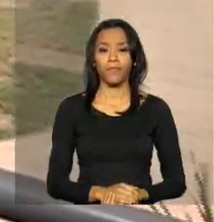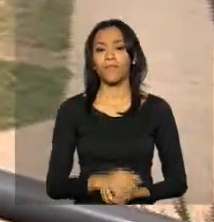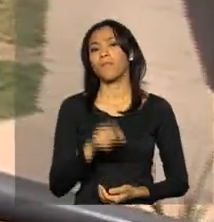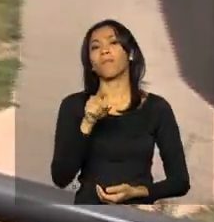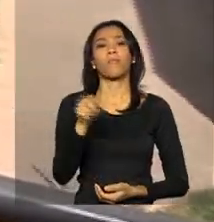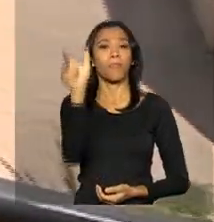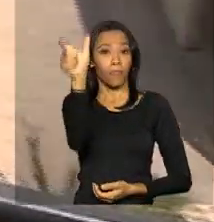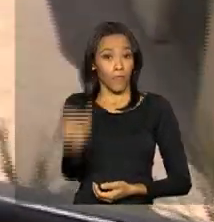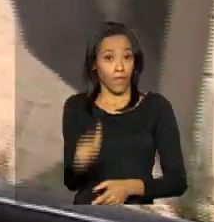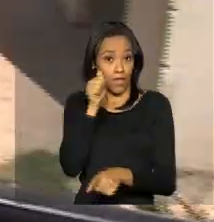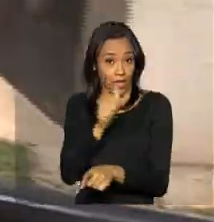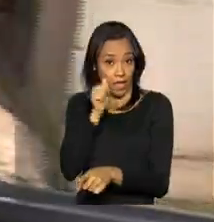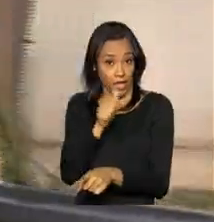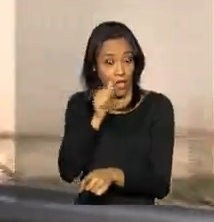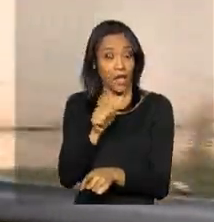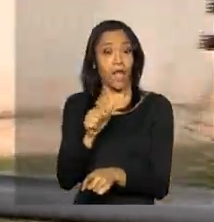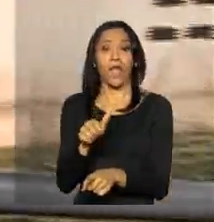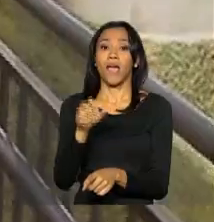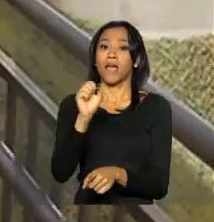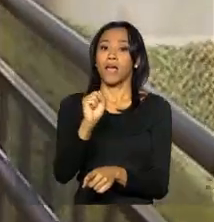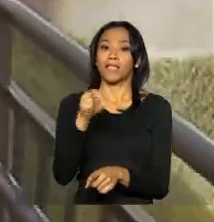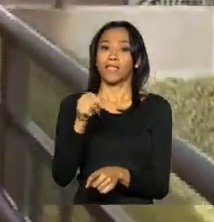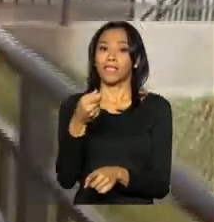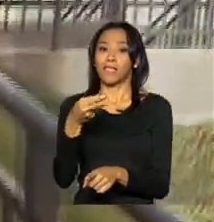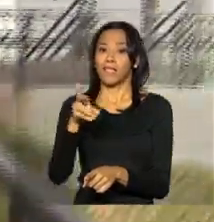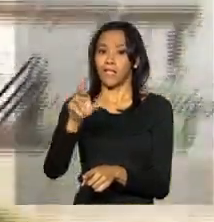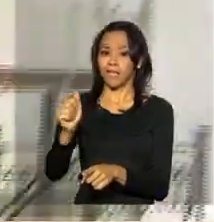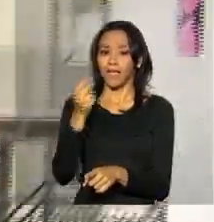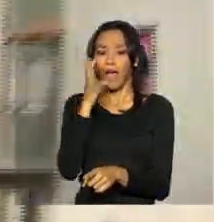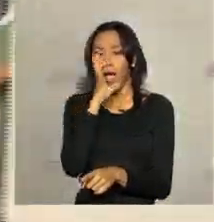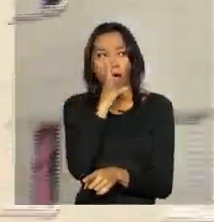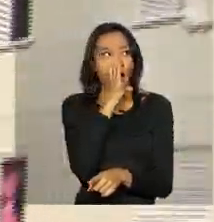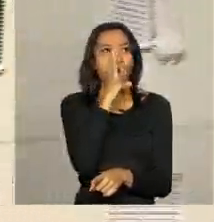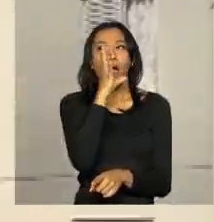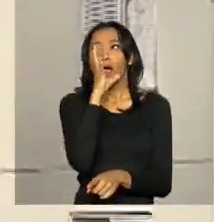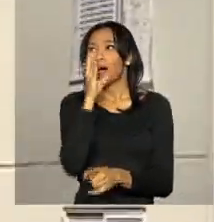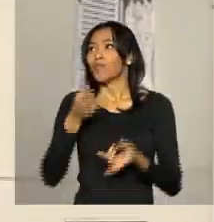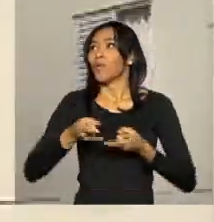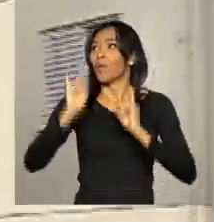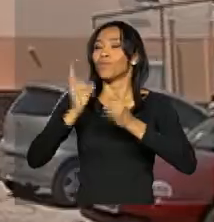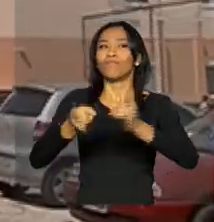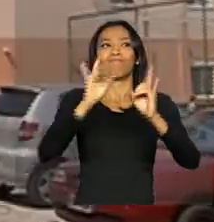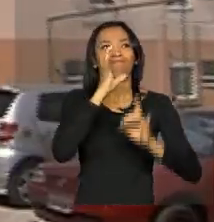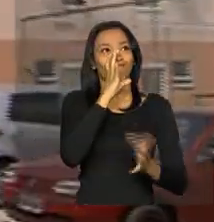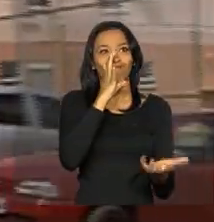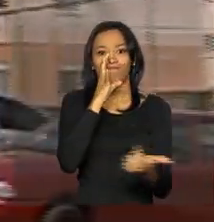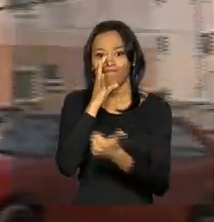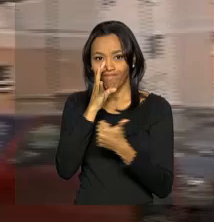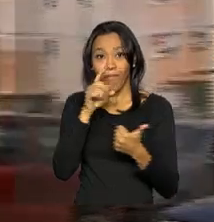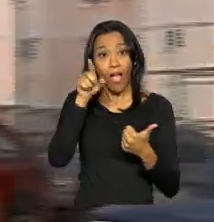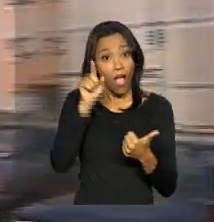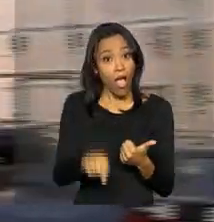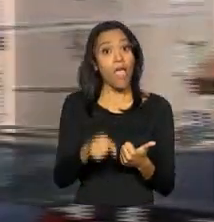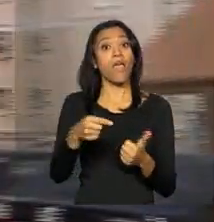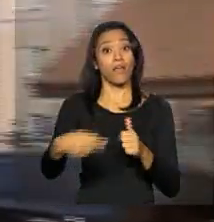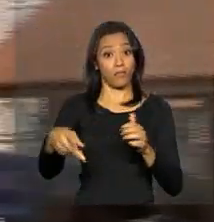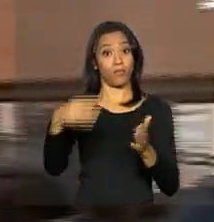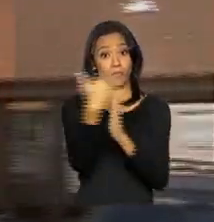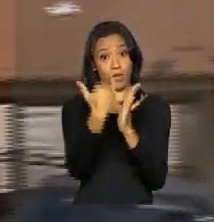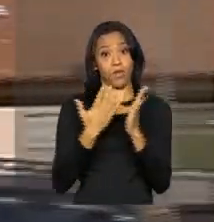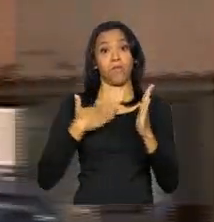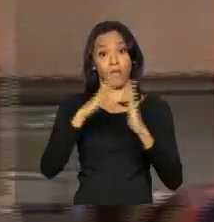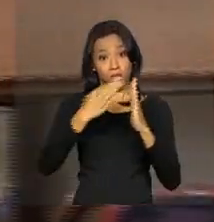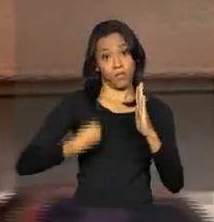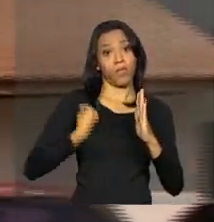Sandra não se cansa de admirar cada pedacinho do condomínio onde mora. O empreendimento é do Minha Casa Minha